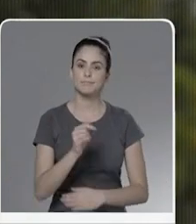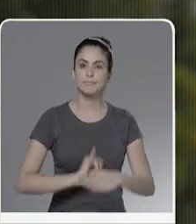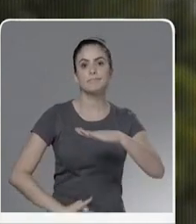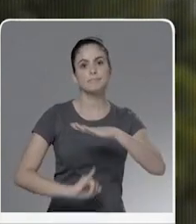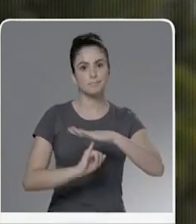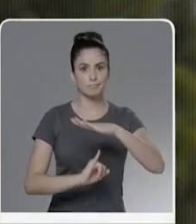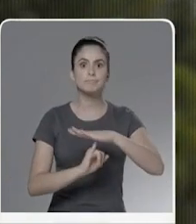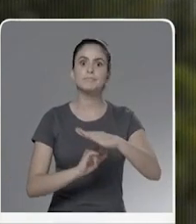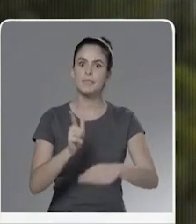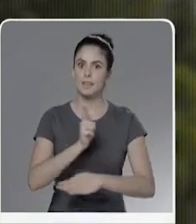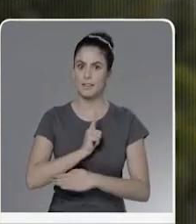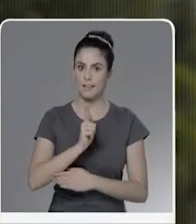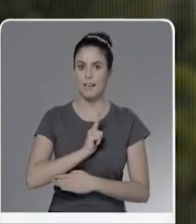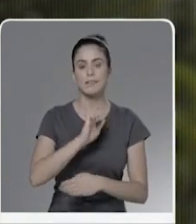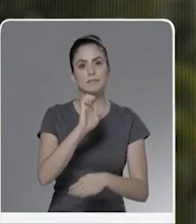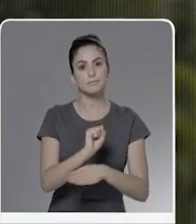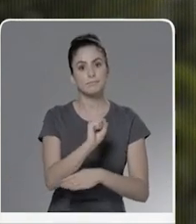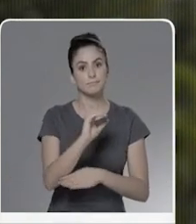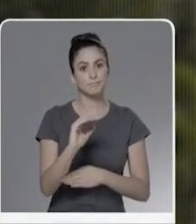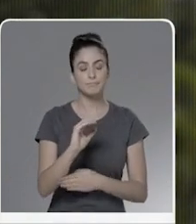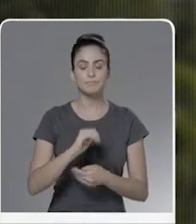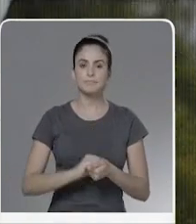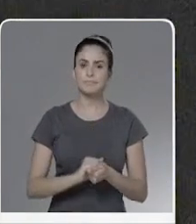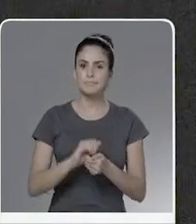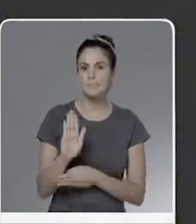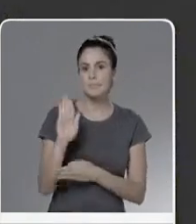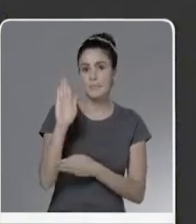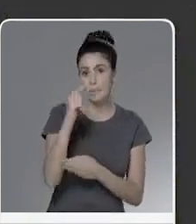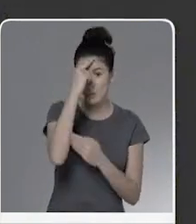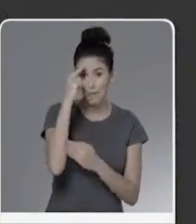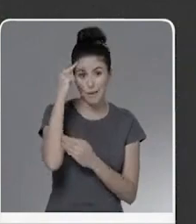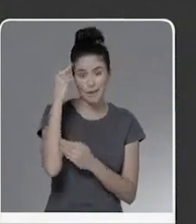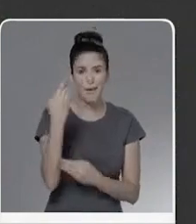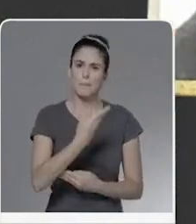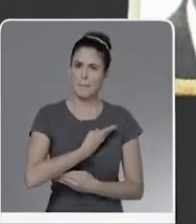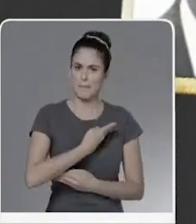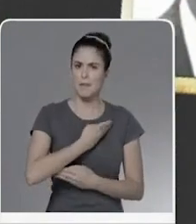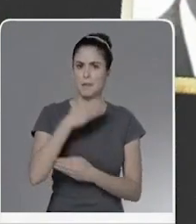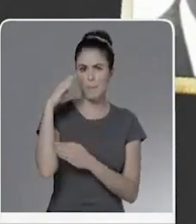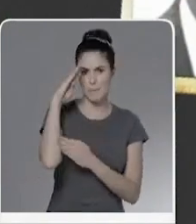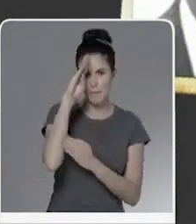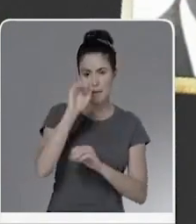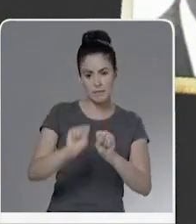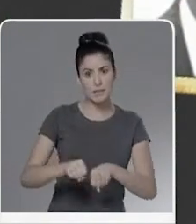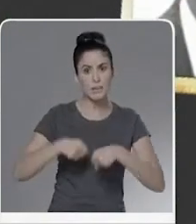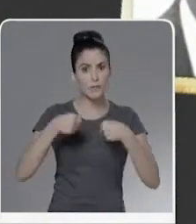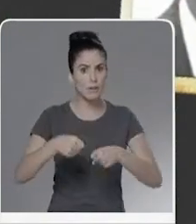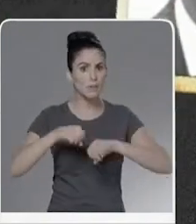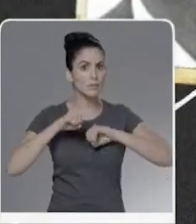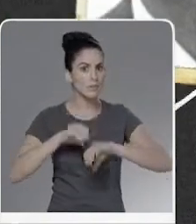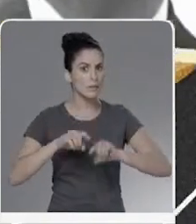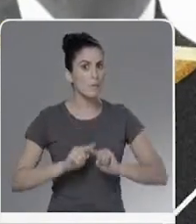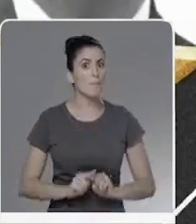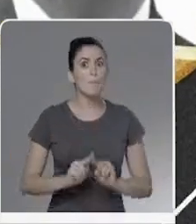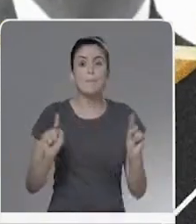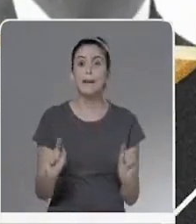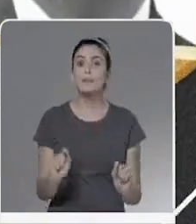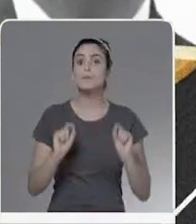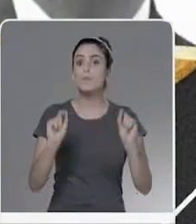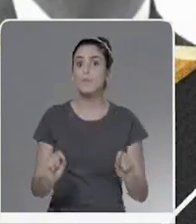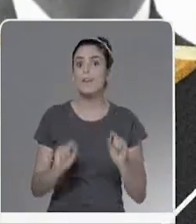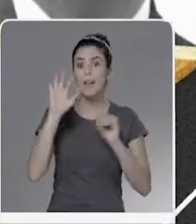também os 22 institutos federais espalhados pelo Estado. O candidato Jorginho fala que é amigo do Bolsonaro e se diz